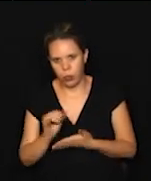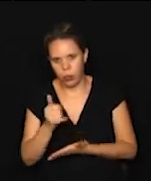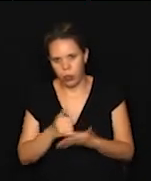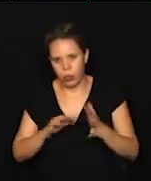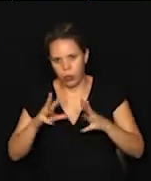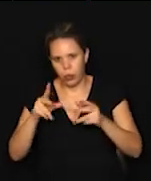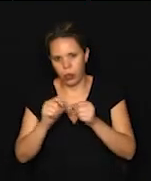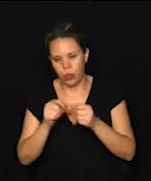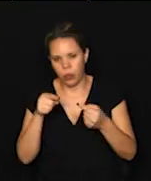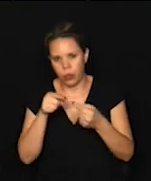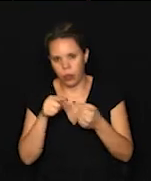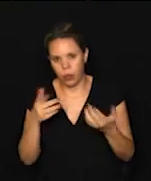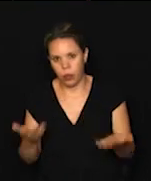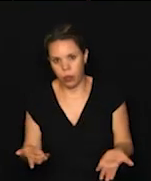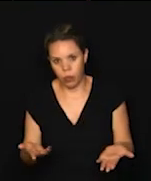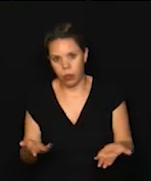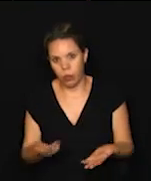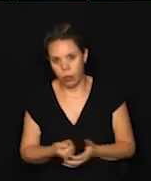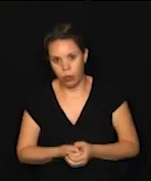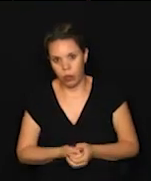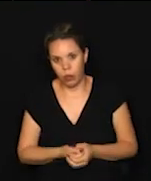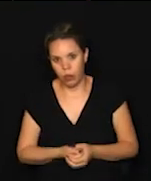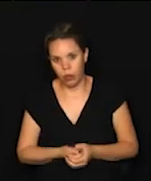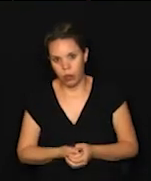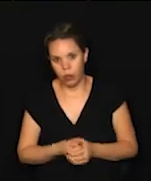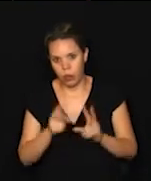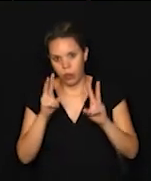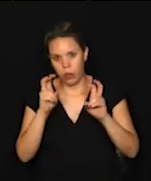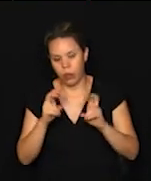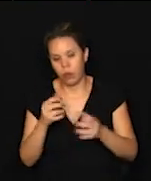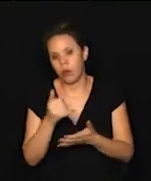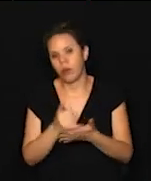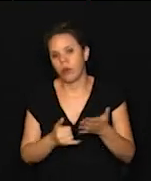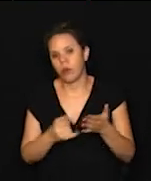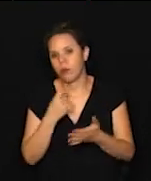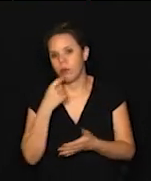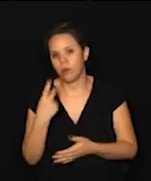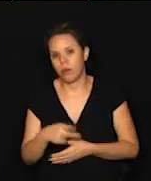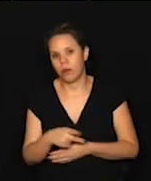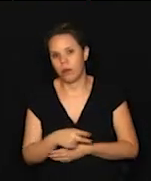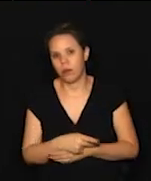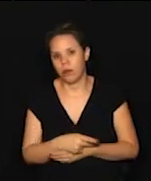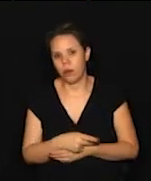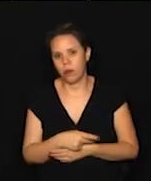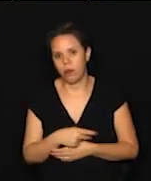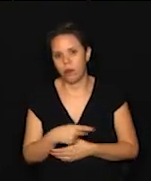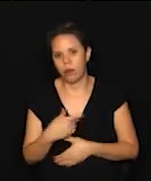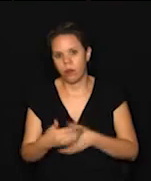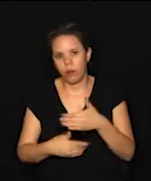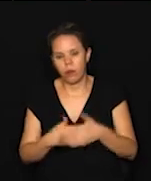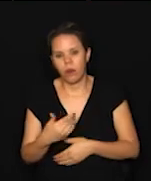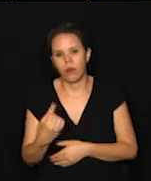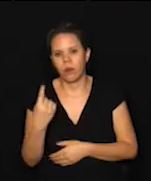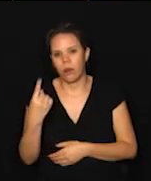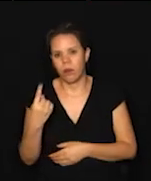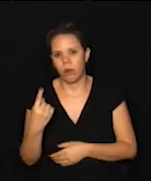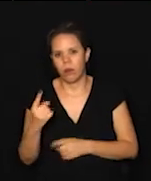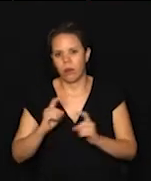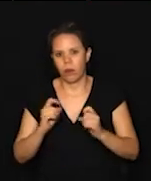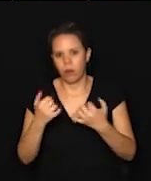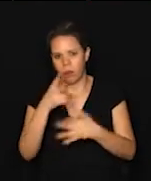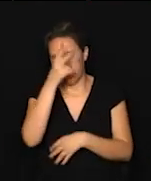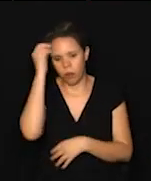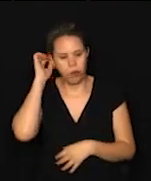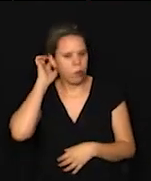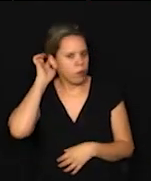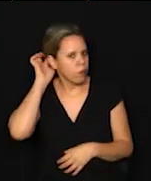tudo que seja em relação a assuntos tributários de Campinas, passem por pelo menos uma audiência